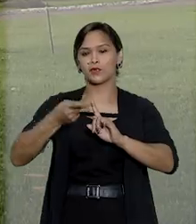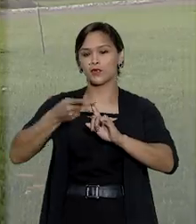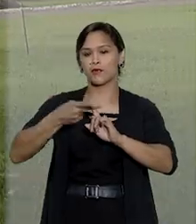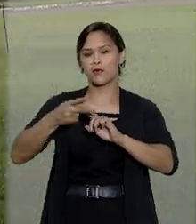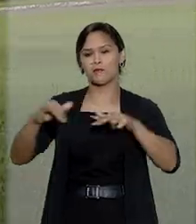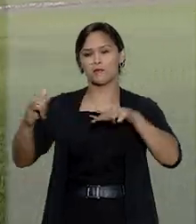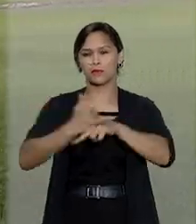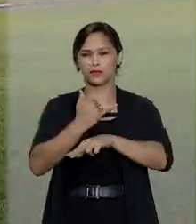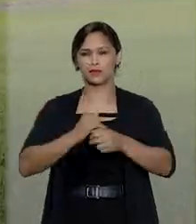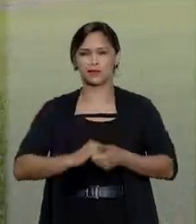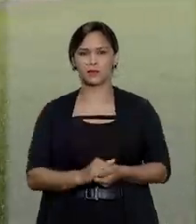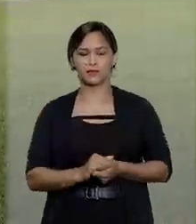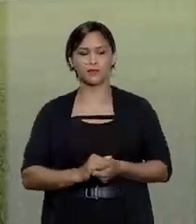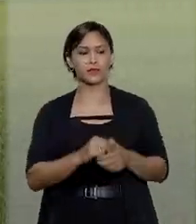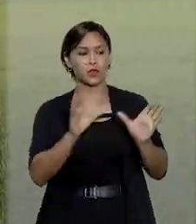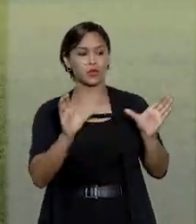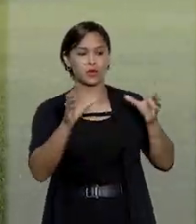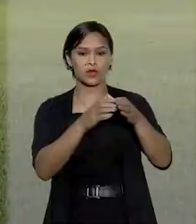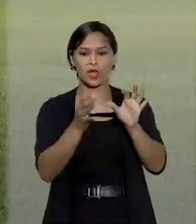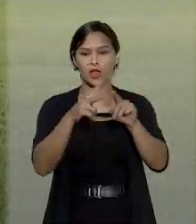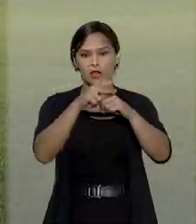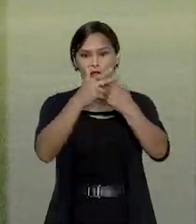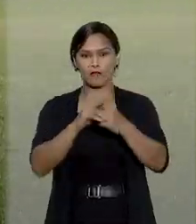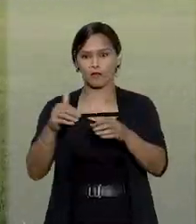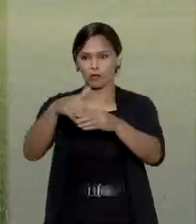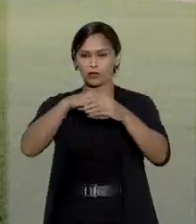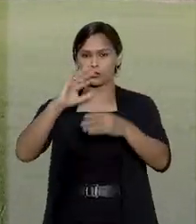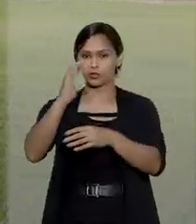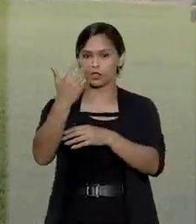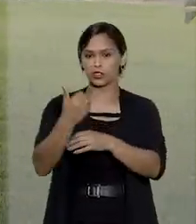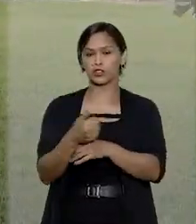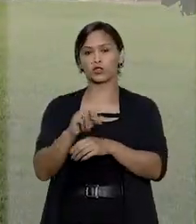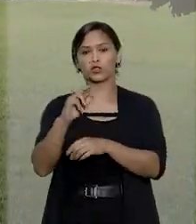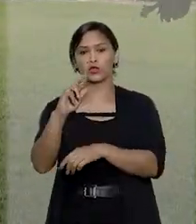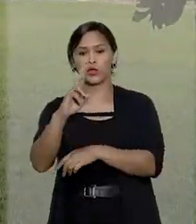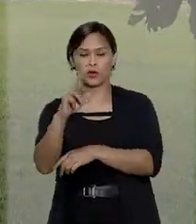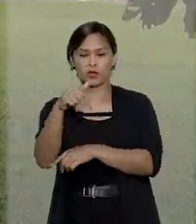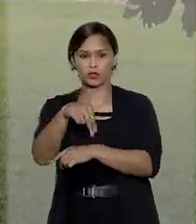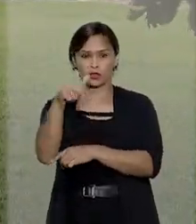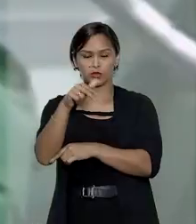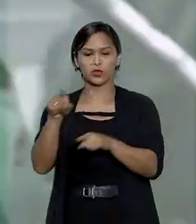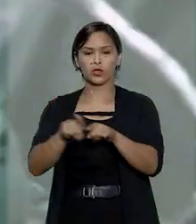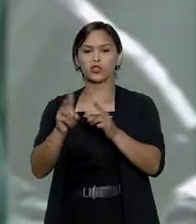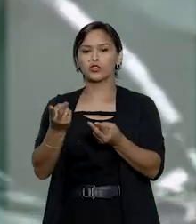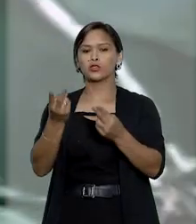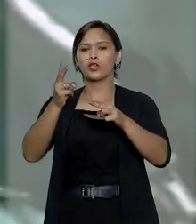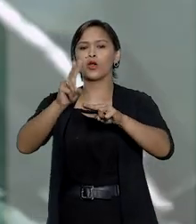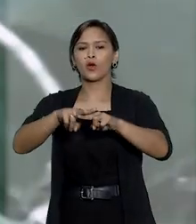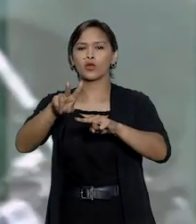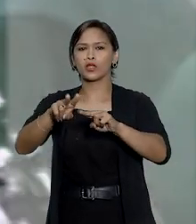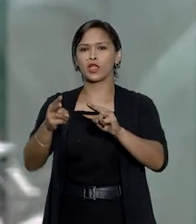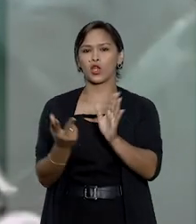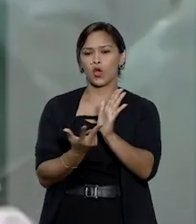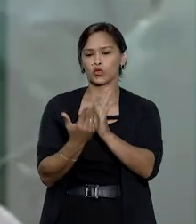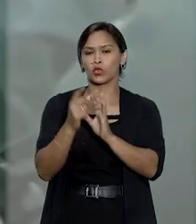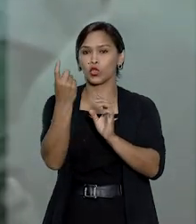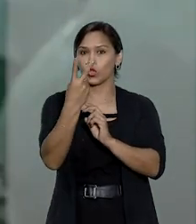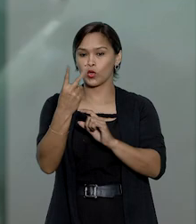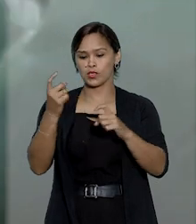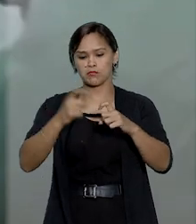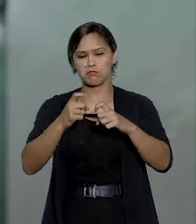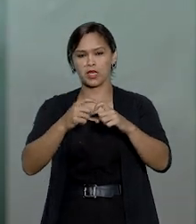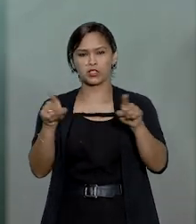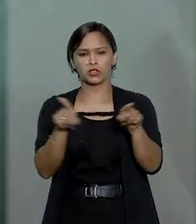O colegiado reformou o acordo no Tribunal de Justiça do Rio Grande do Norte e condenou um cirurgião e um anestesista